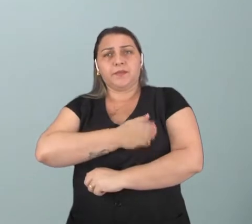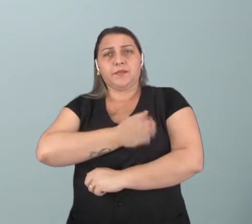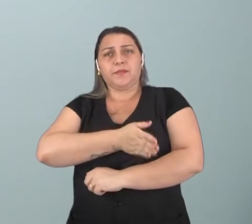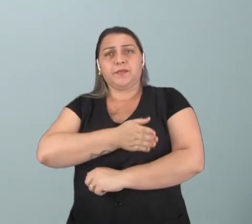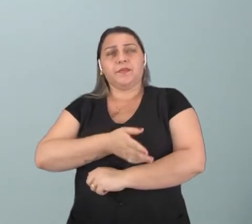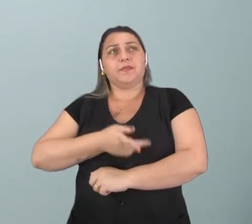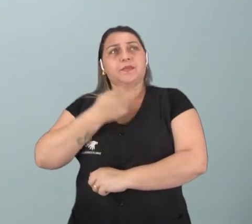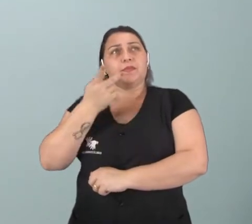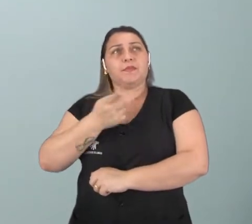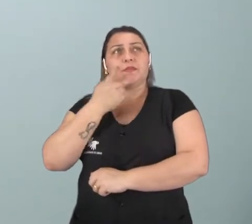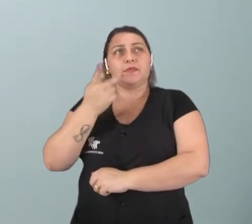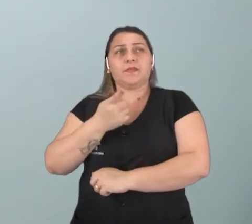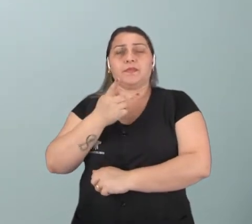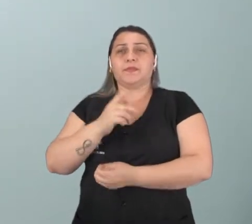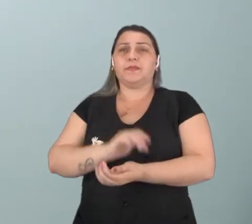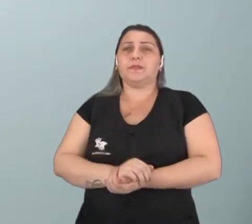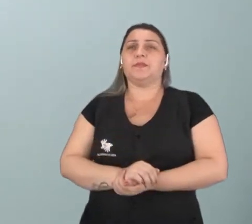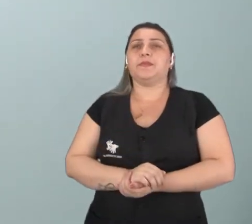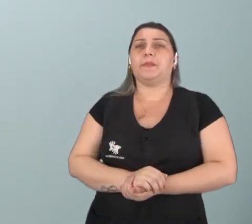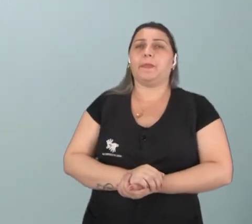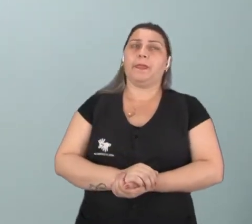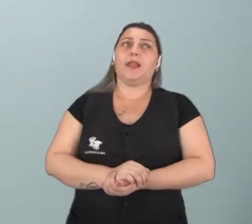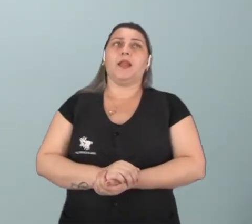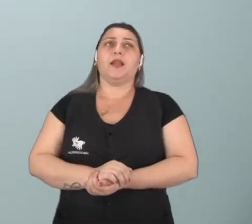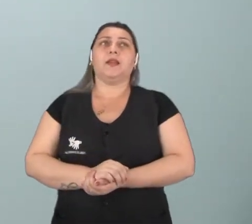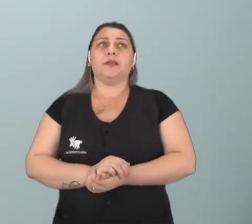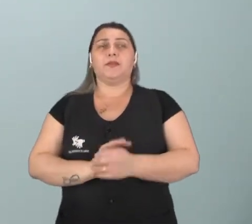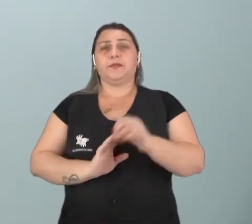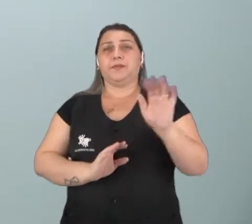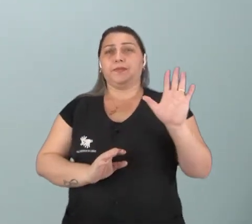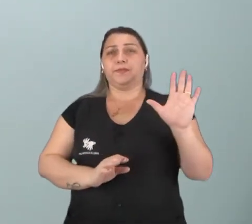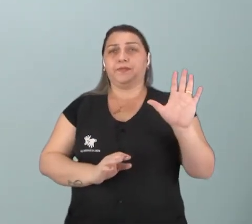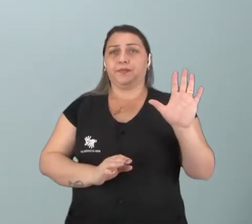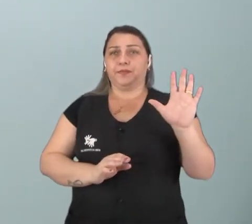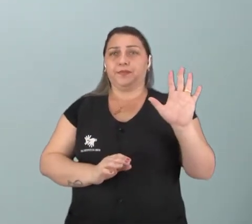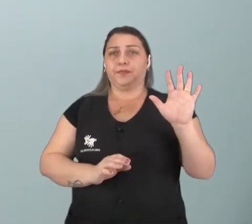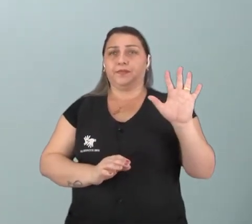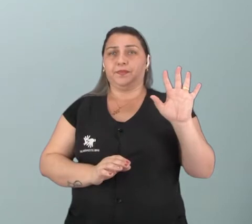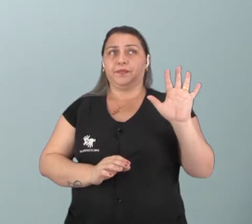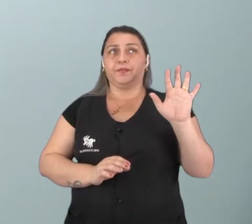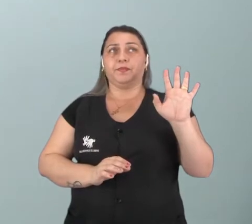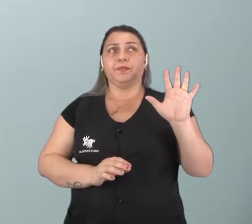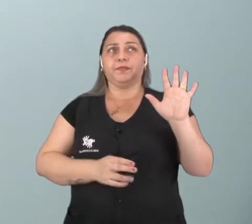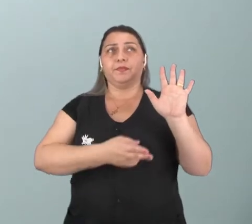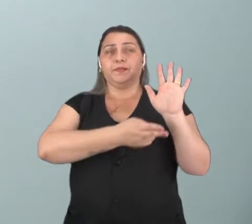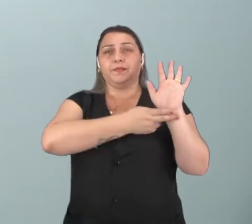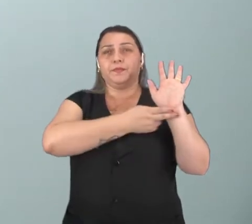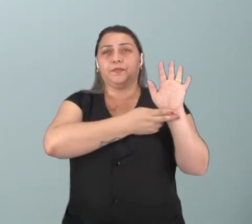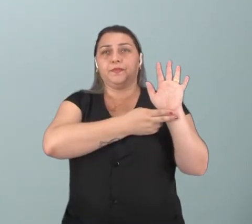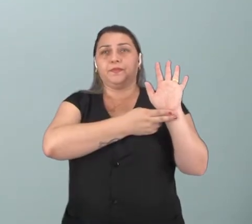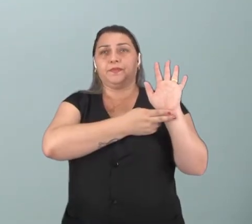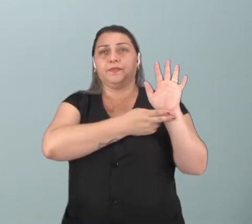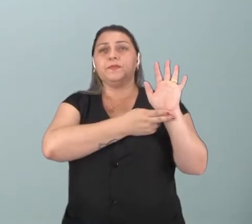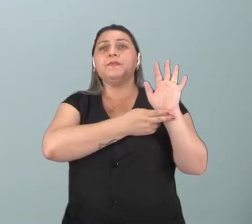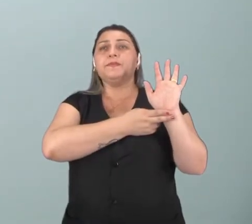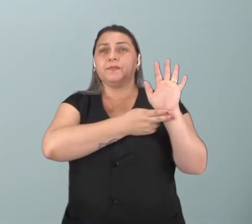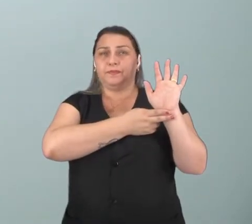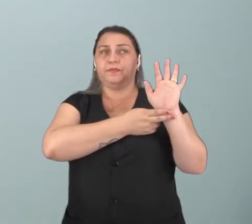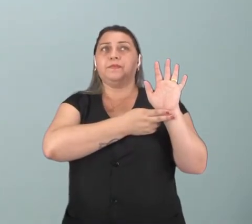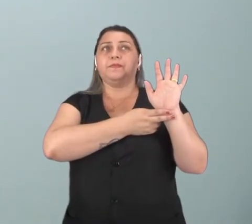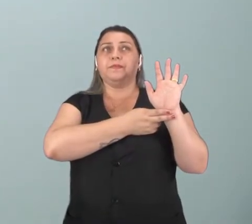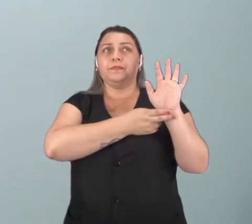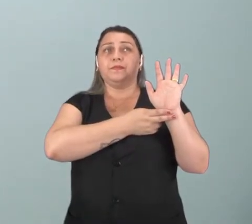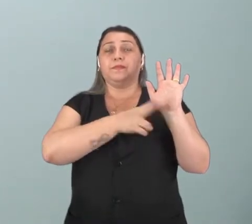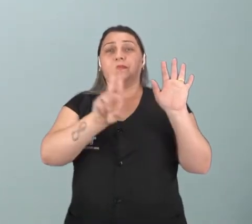que nem eles falaram. Aqui a gente coloca abaixo do punho direito, do dedo direito, né? Do polegar. E a gente vai